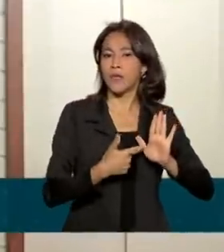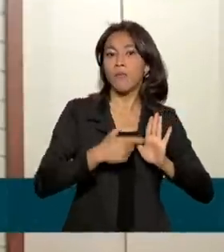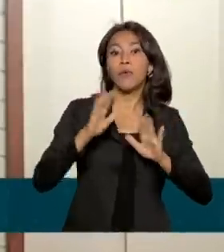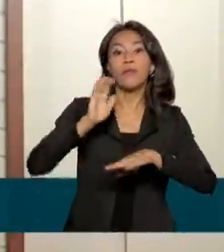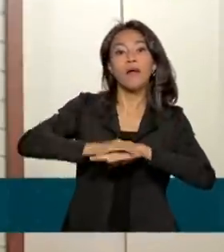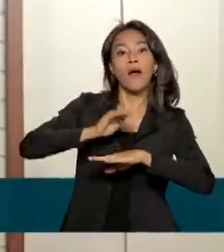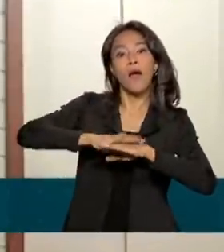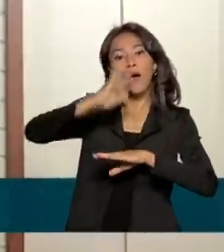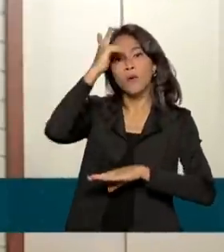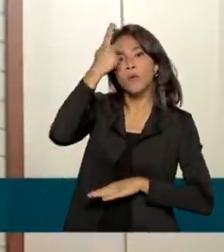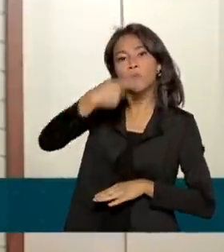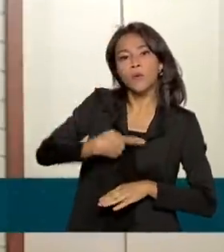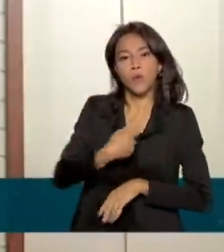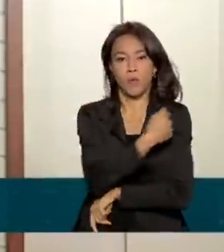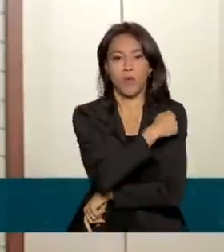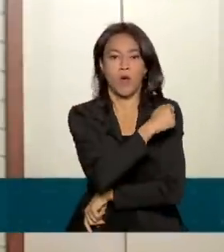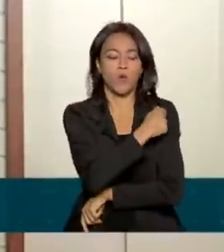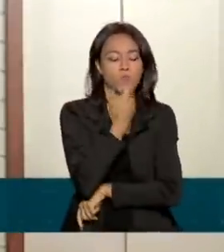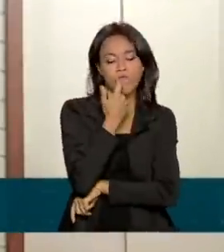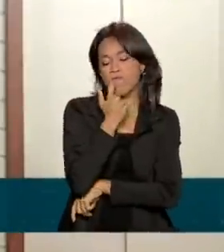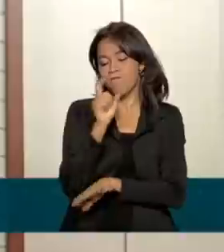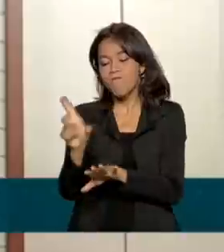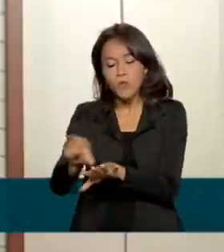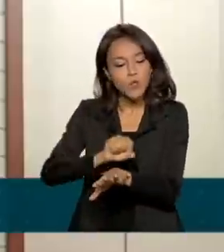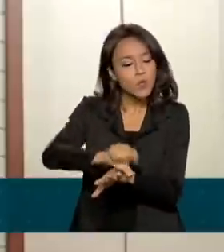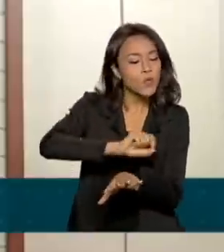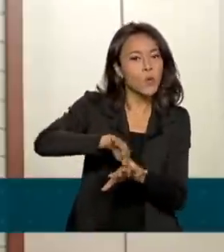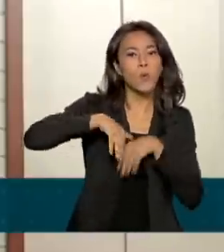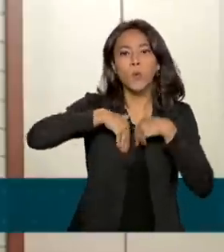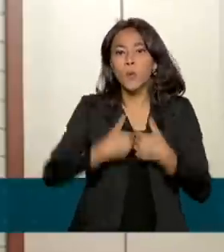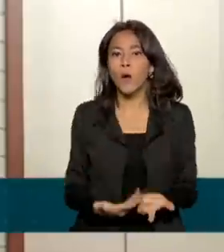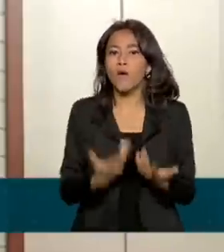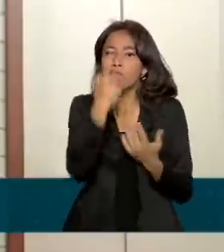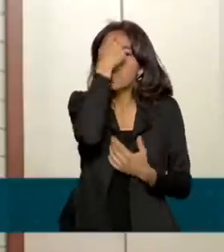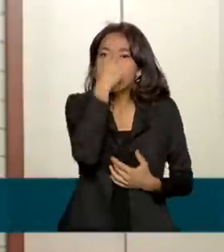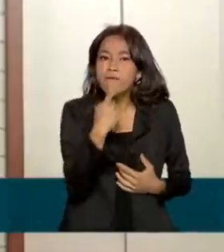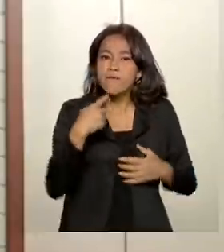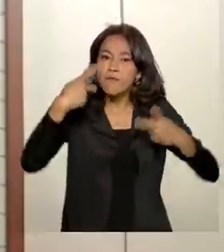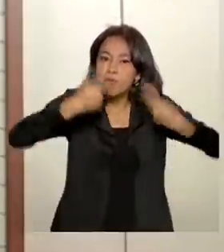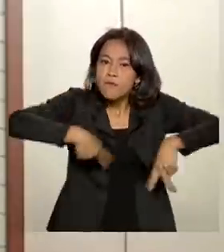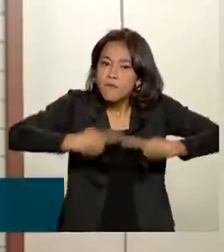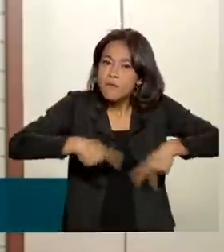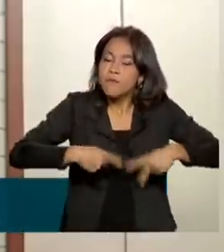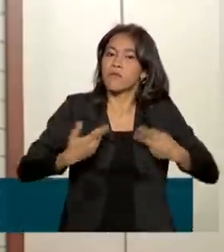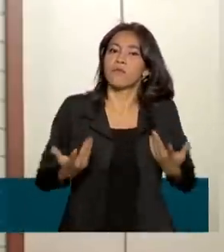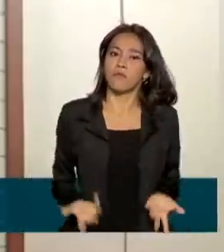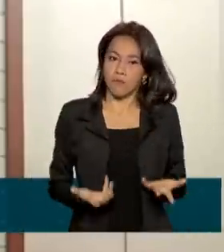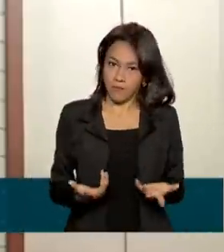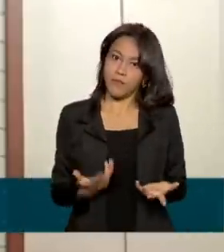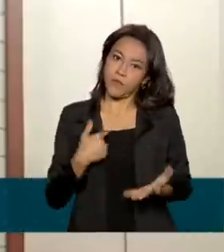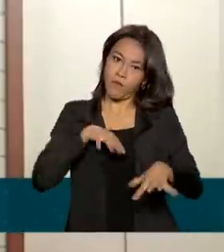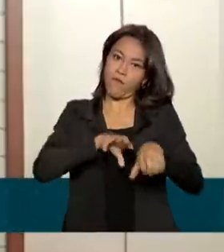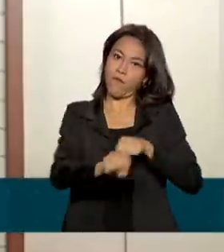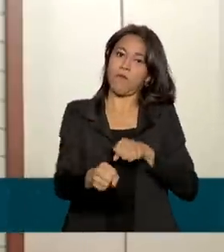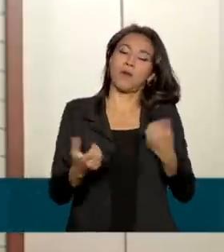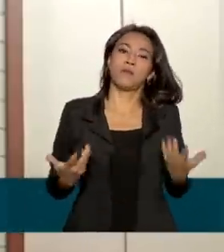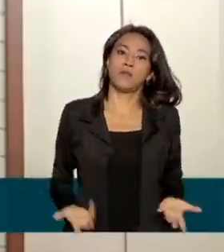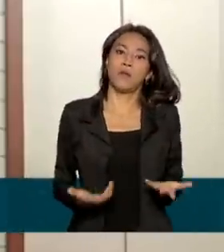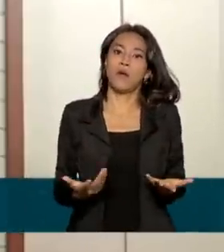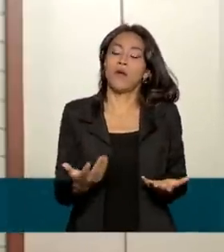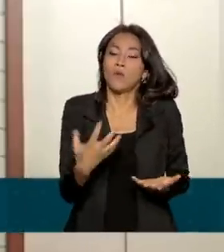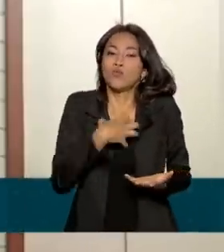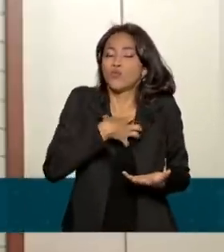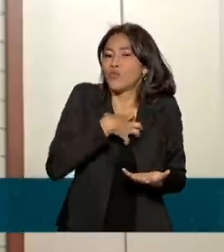estudante, para que ele possa decidir parte do seu itinerário, da sua formação, de acordo com as suas